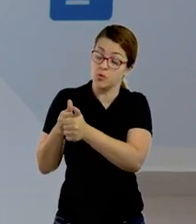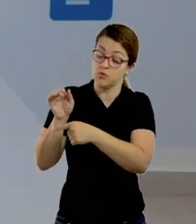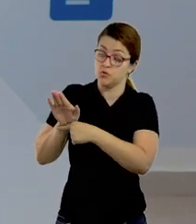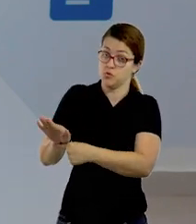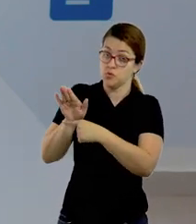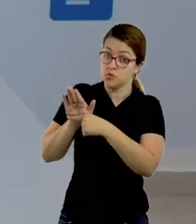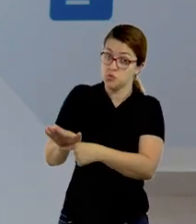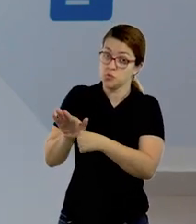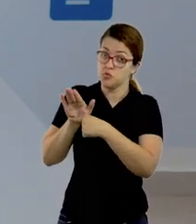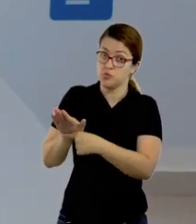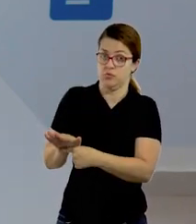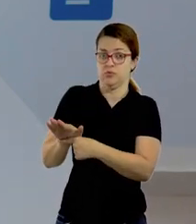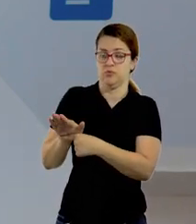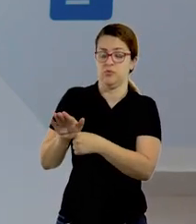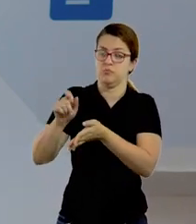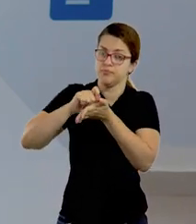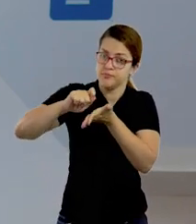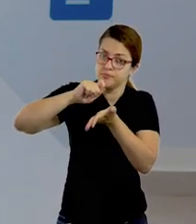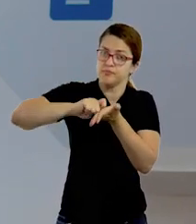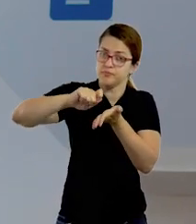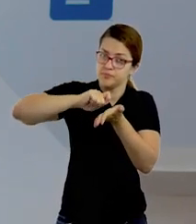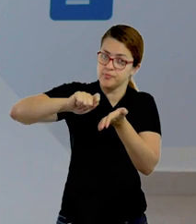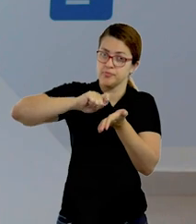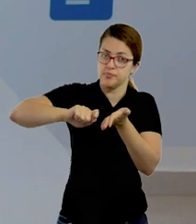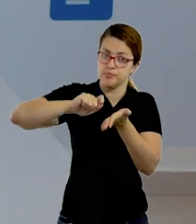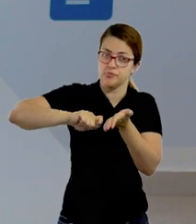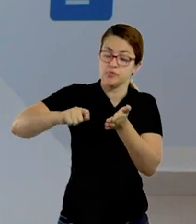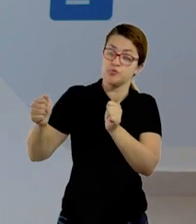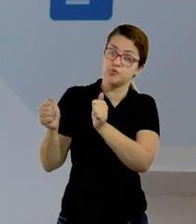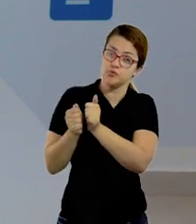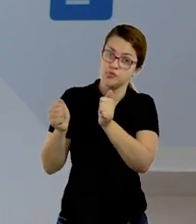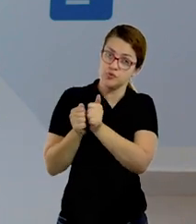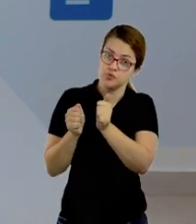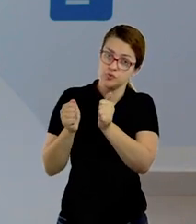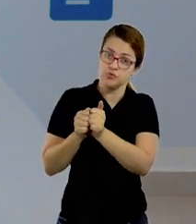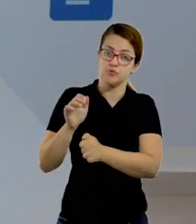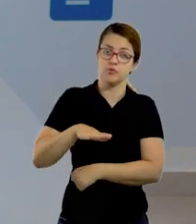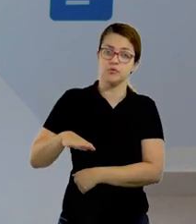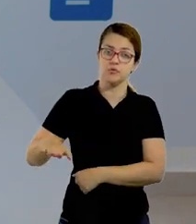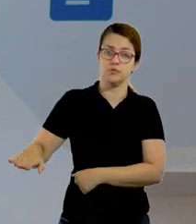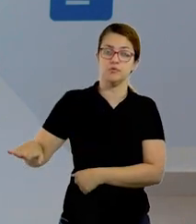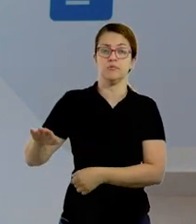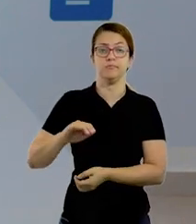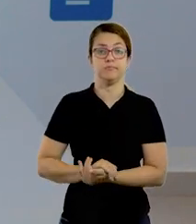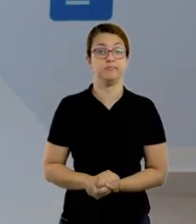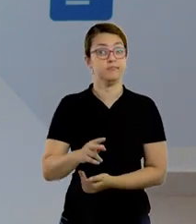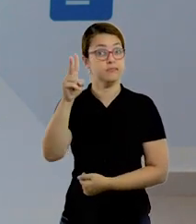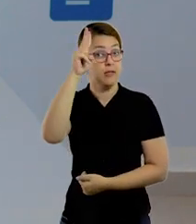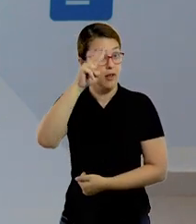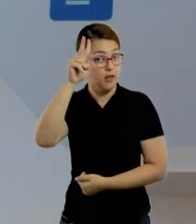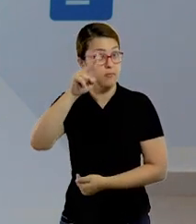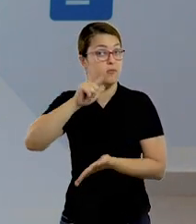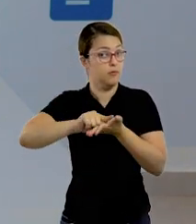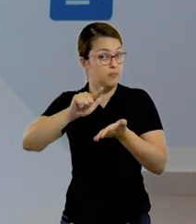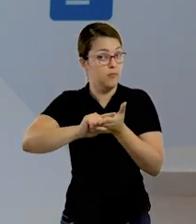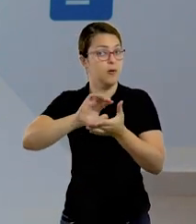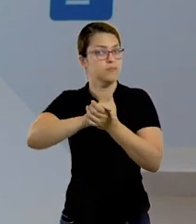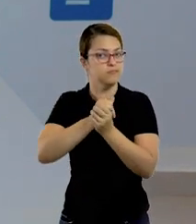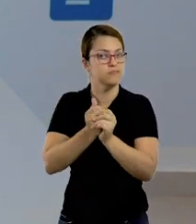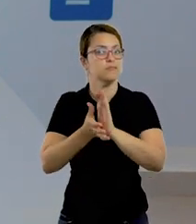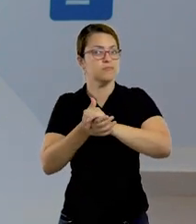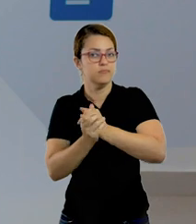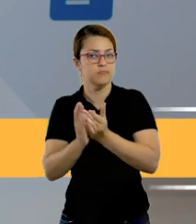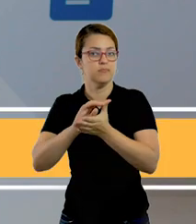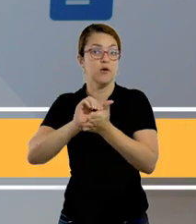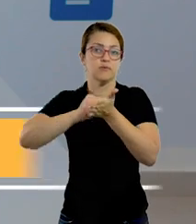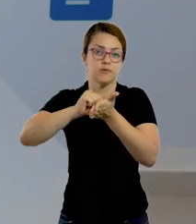importante o seu apoio. estar sempre junto com ela, realizando as atividades junto com a criança. Não se esqueçam